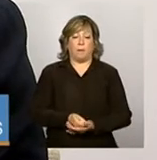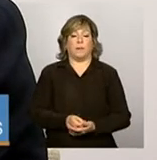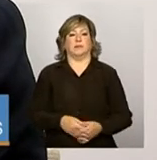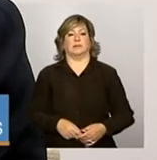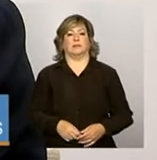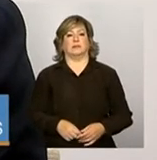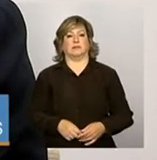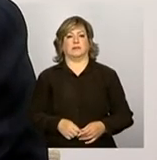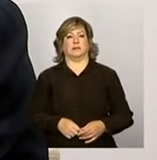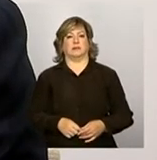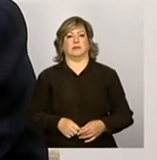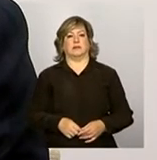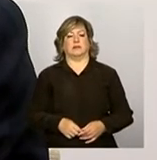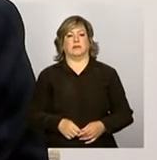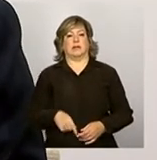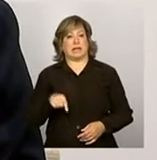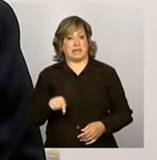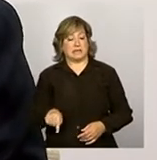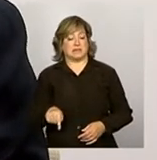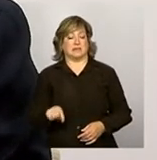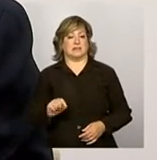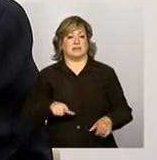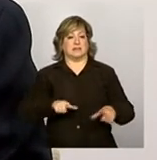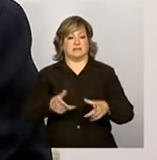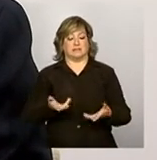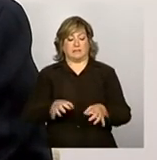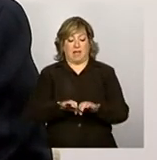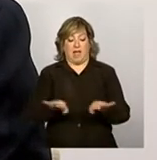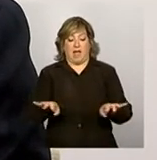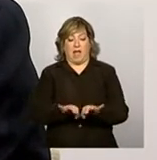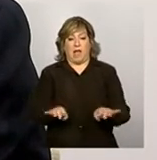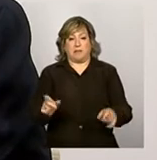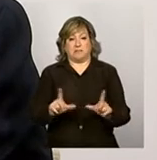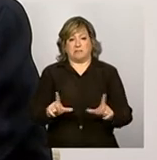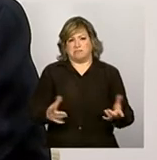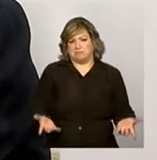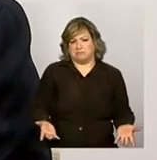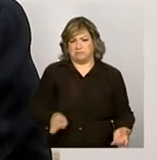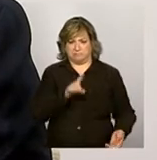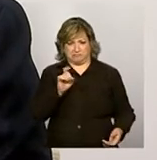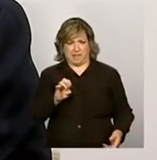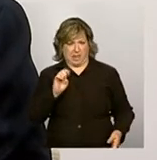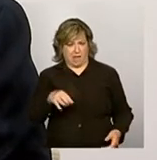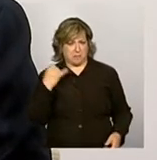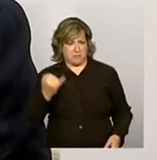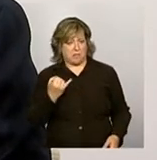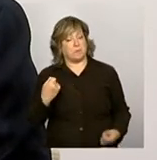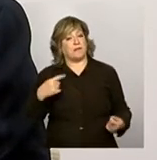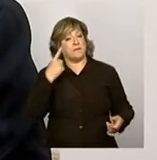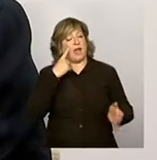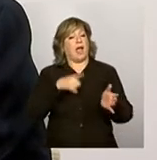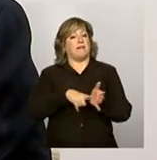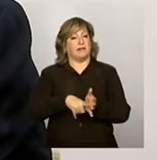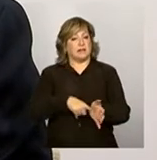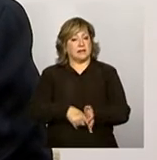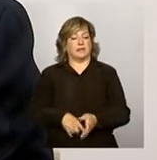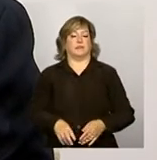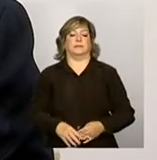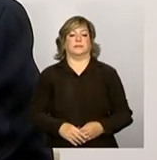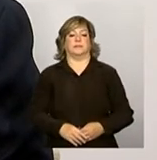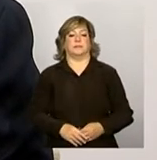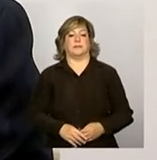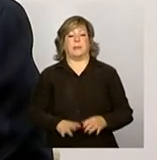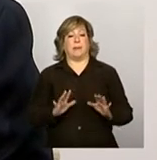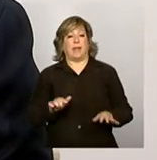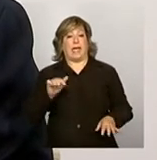serviço de assinatura de TV, né? Então, agora, essa